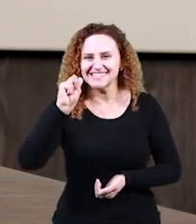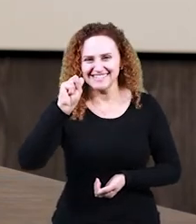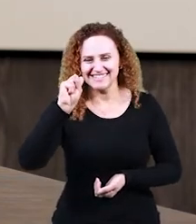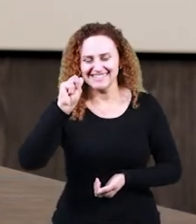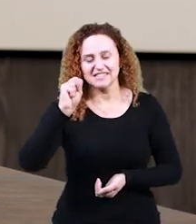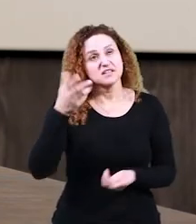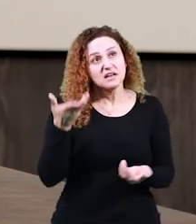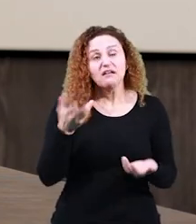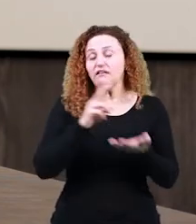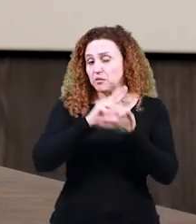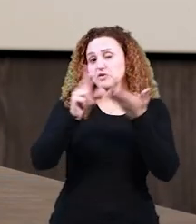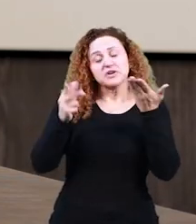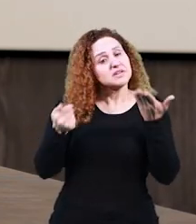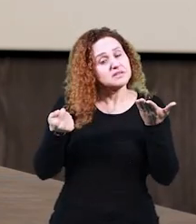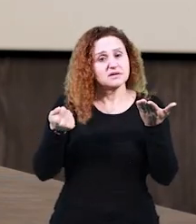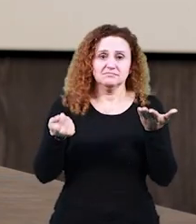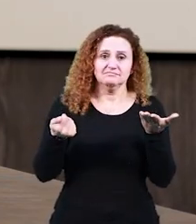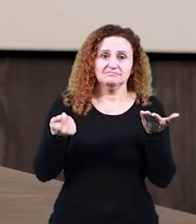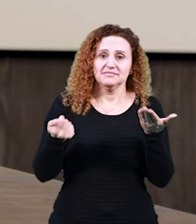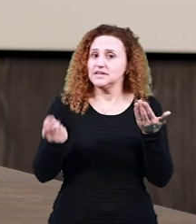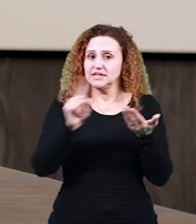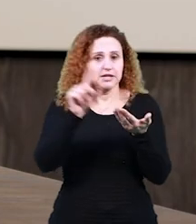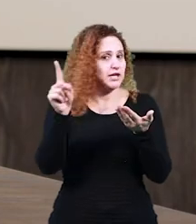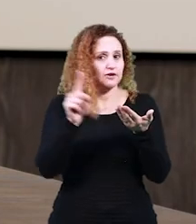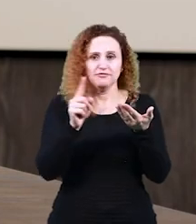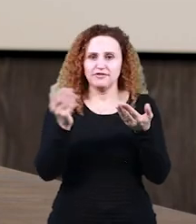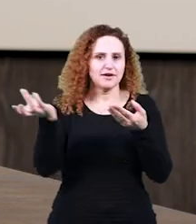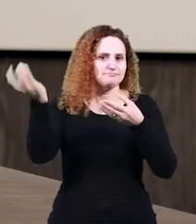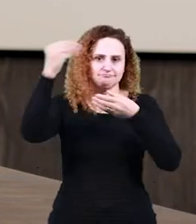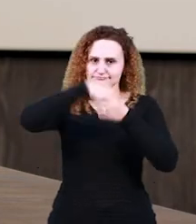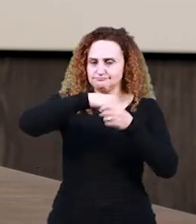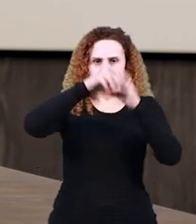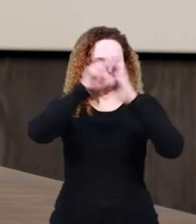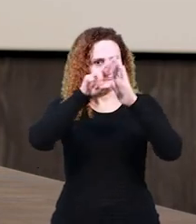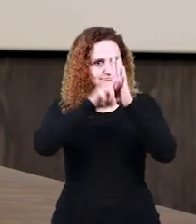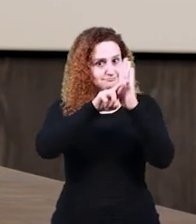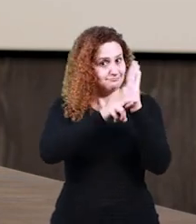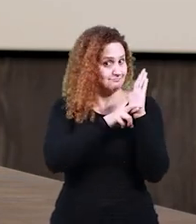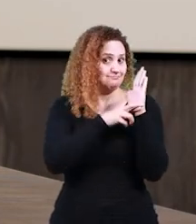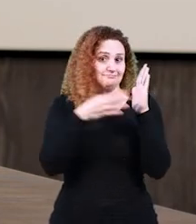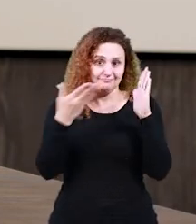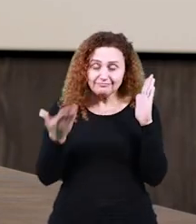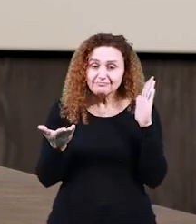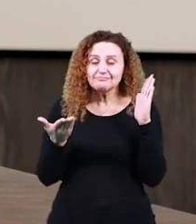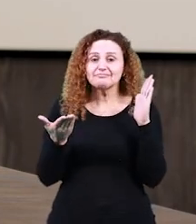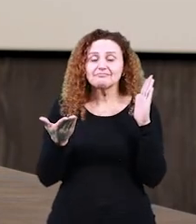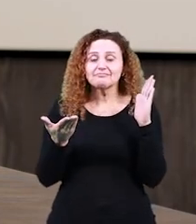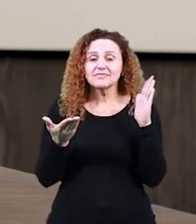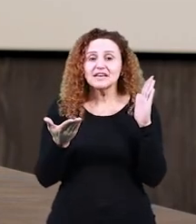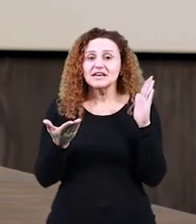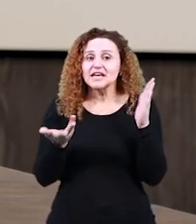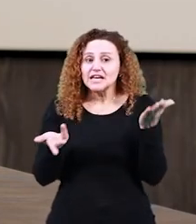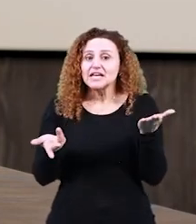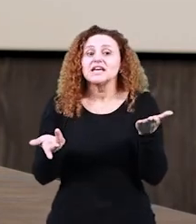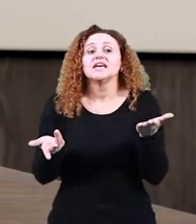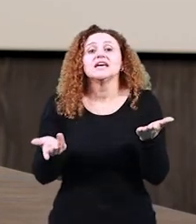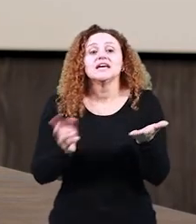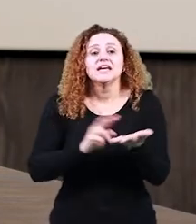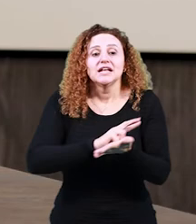que seja usada por muito tempo, não vai entrar, não vai ser considerada uma variante